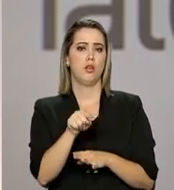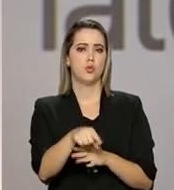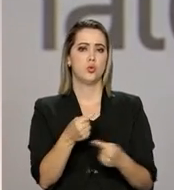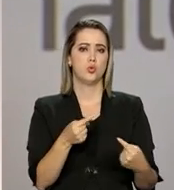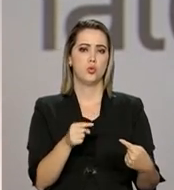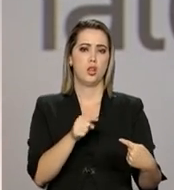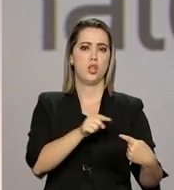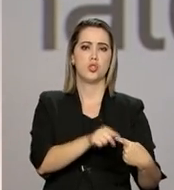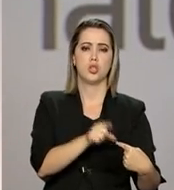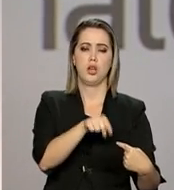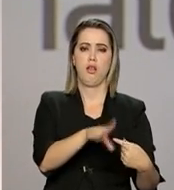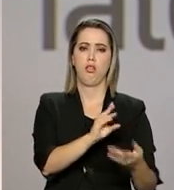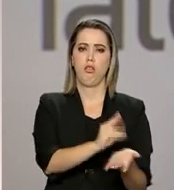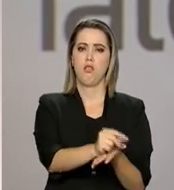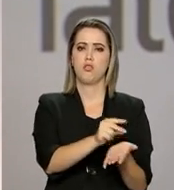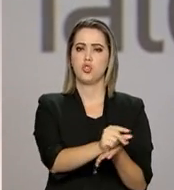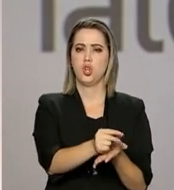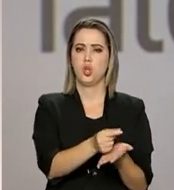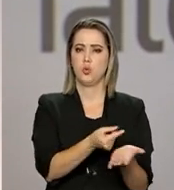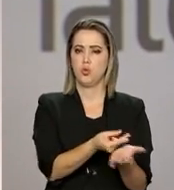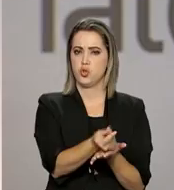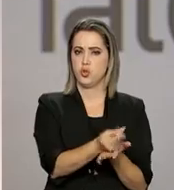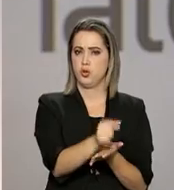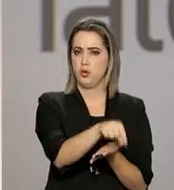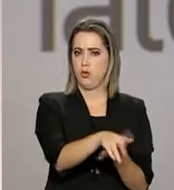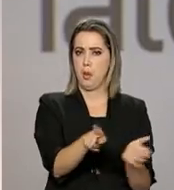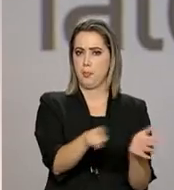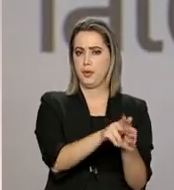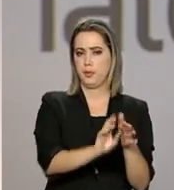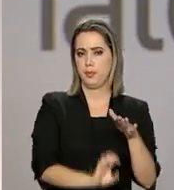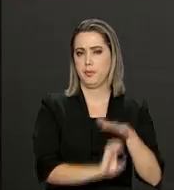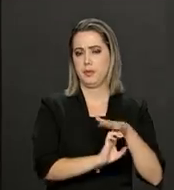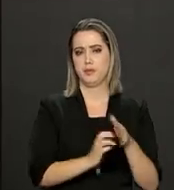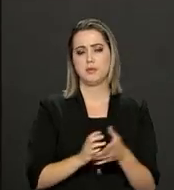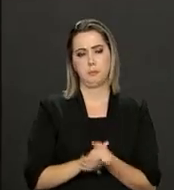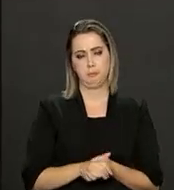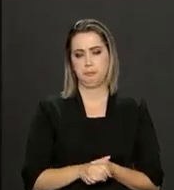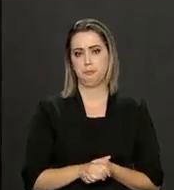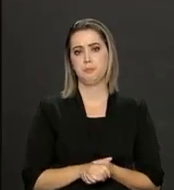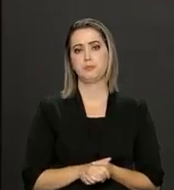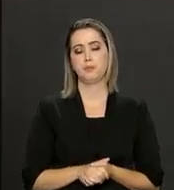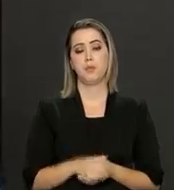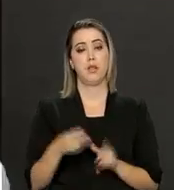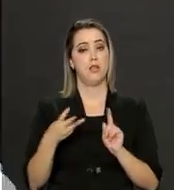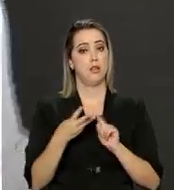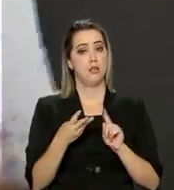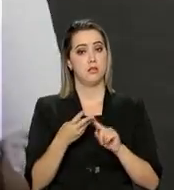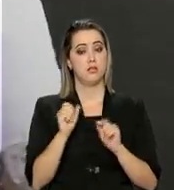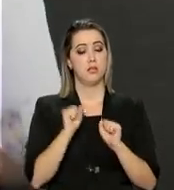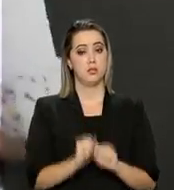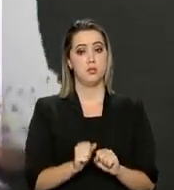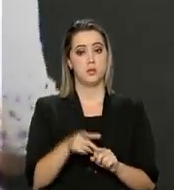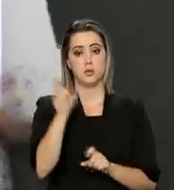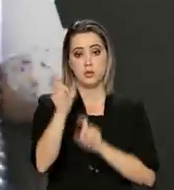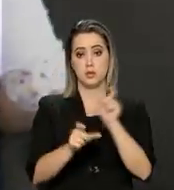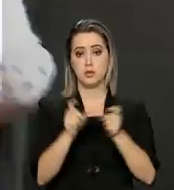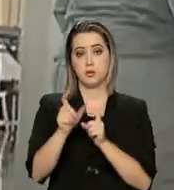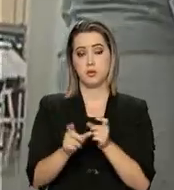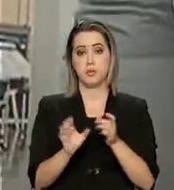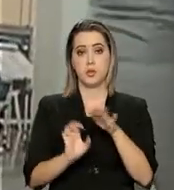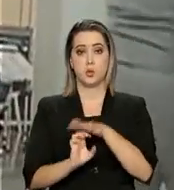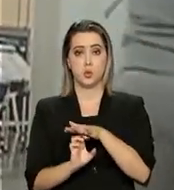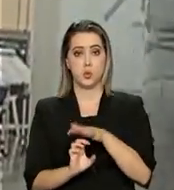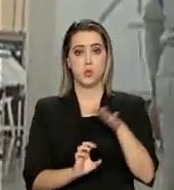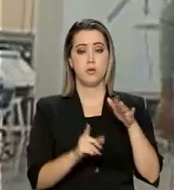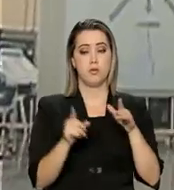financeiro aos concessionários. A terceira medida provisória permite que pessoas físicas e